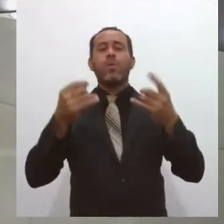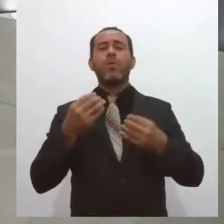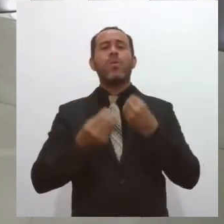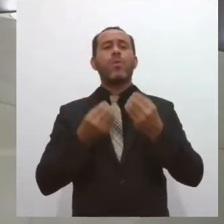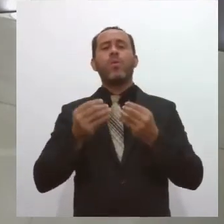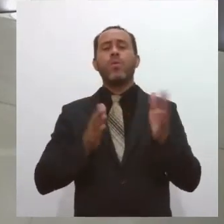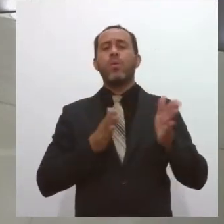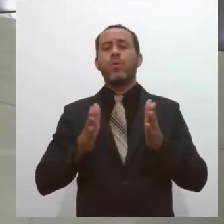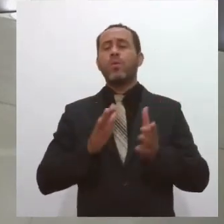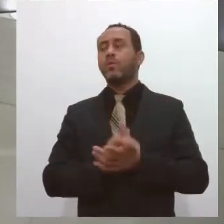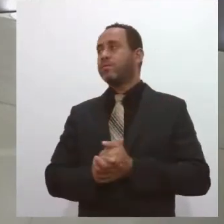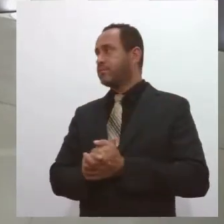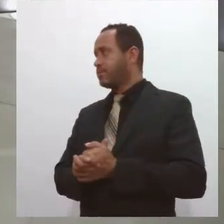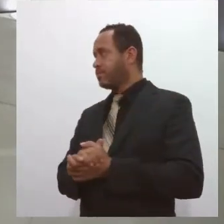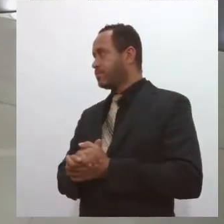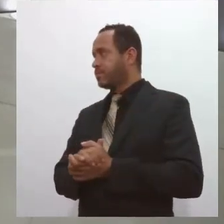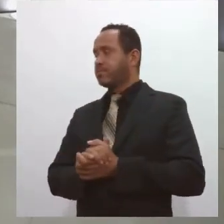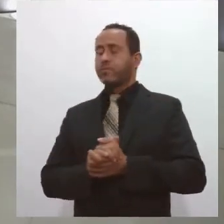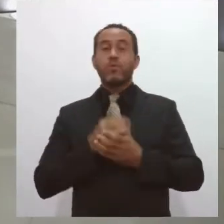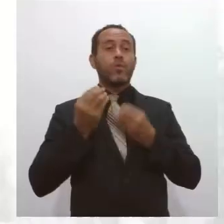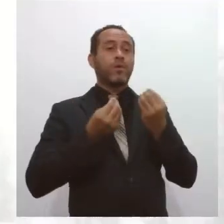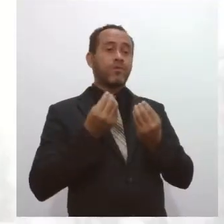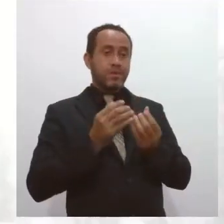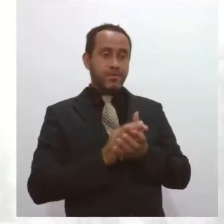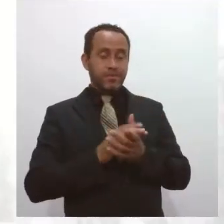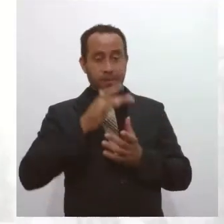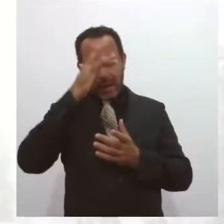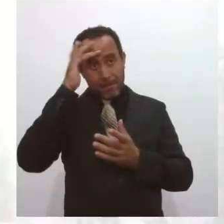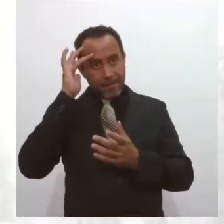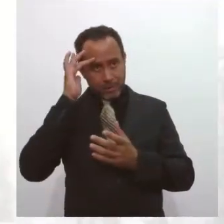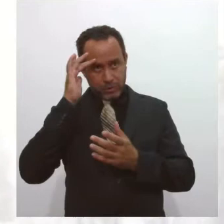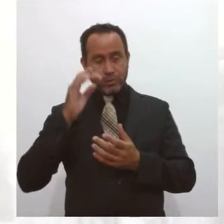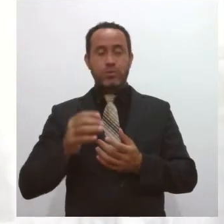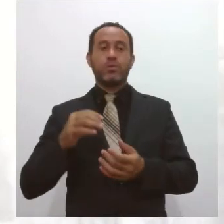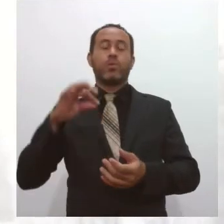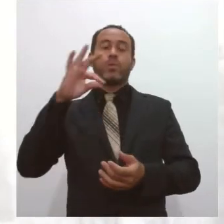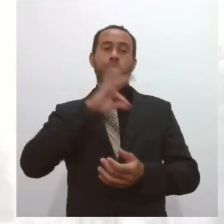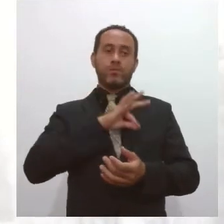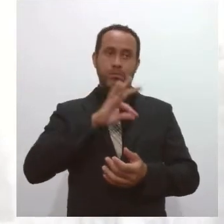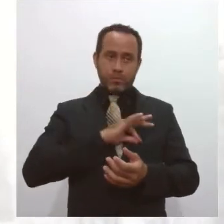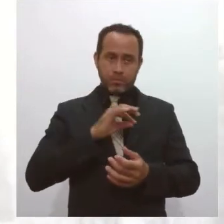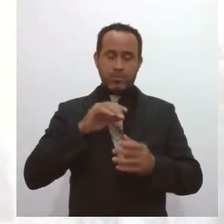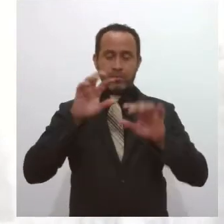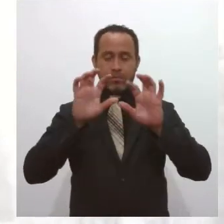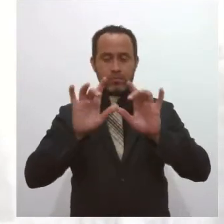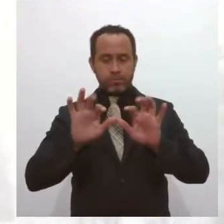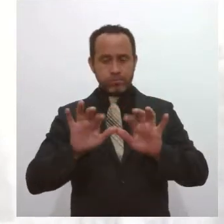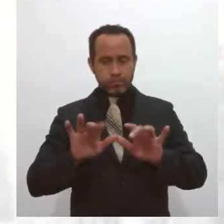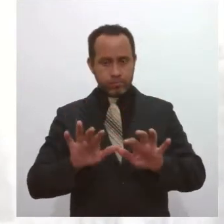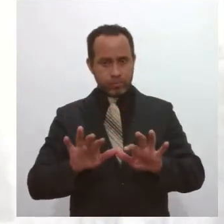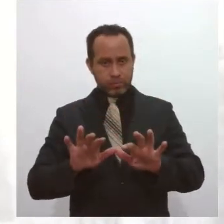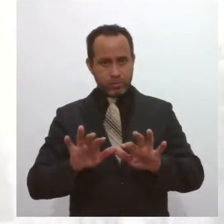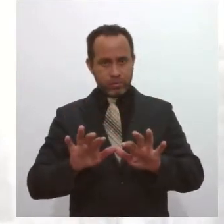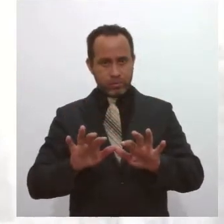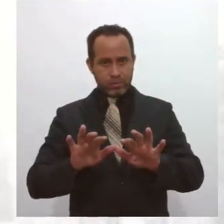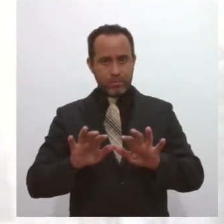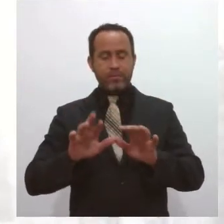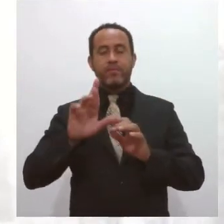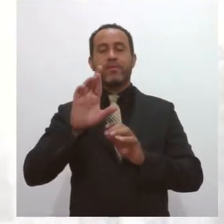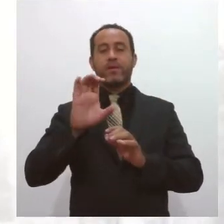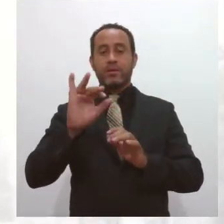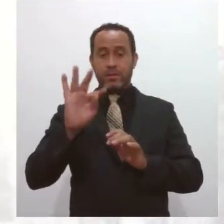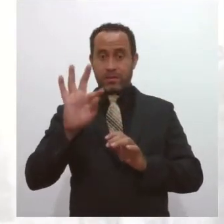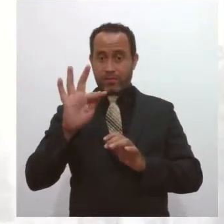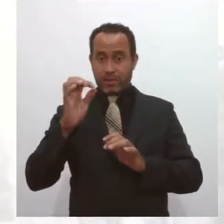funcionar. O contribuinte, ele precisa baixar o programa na página da Receita na internet